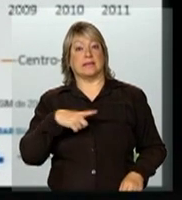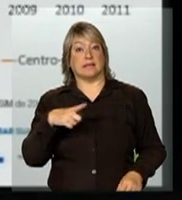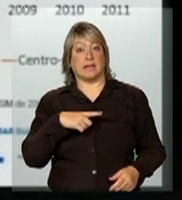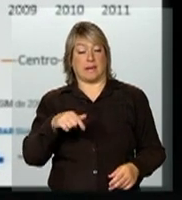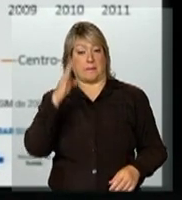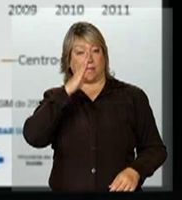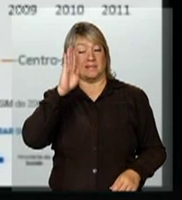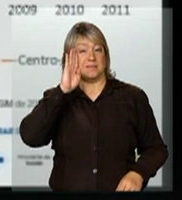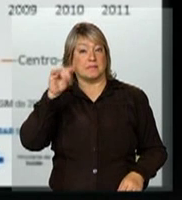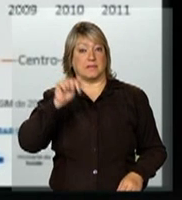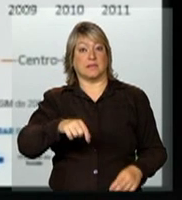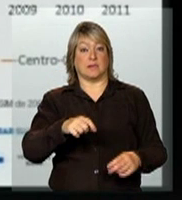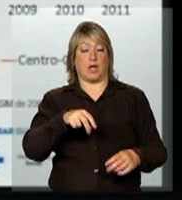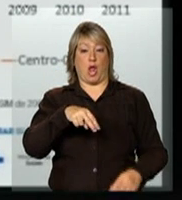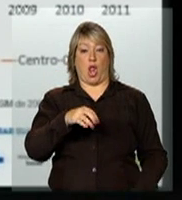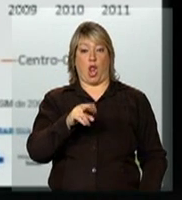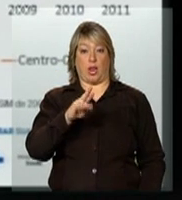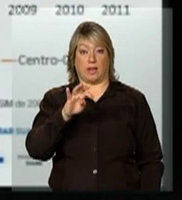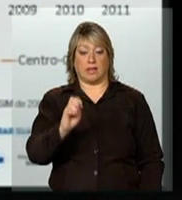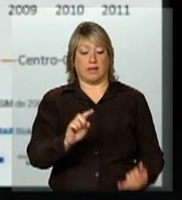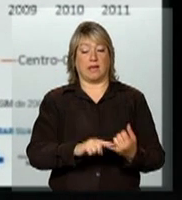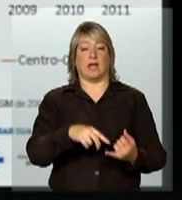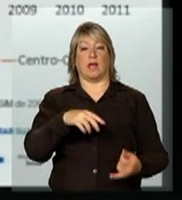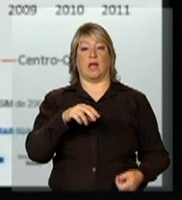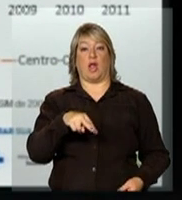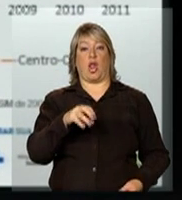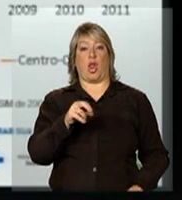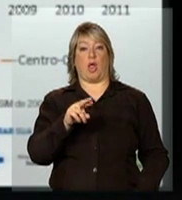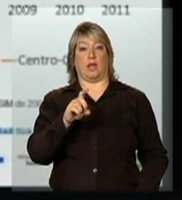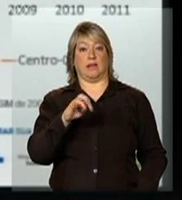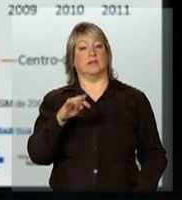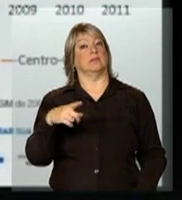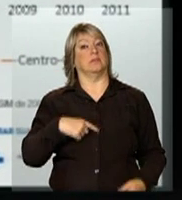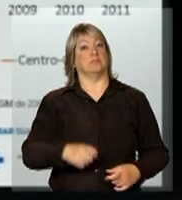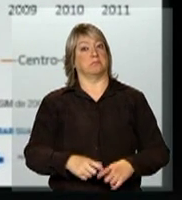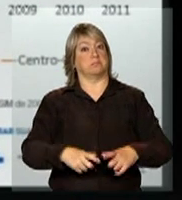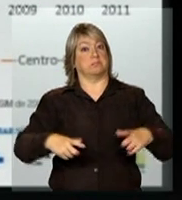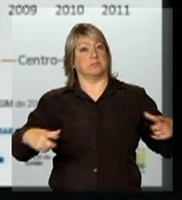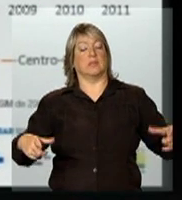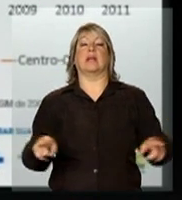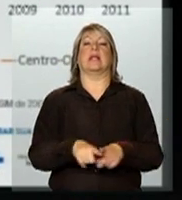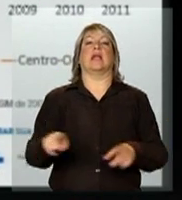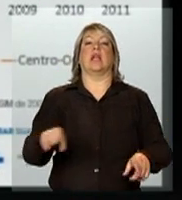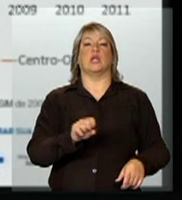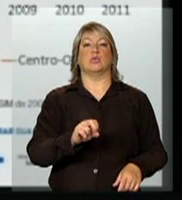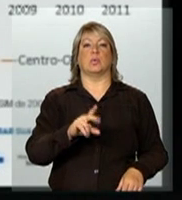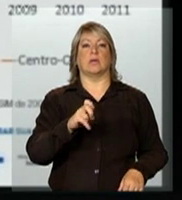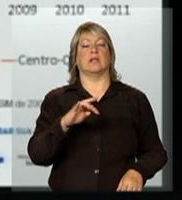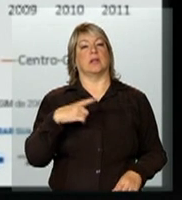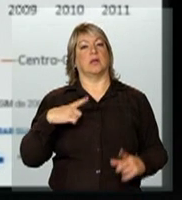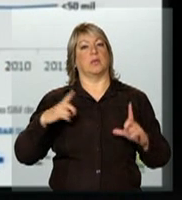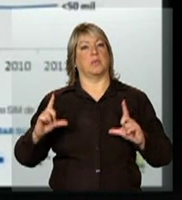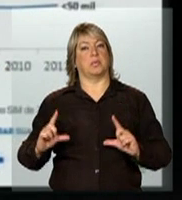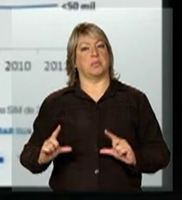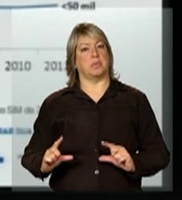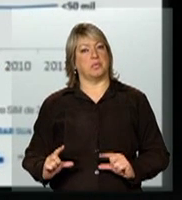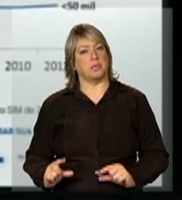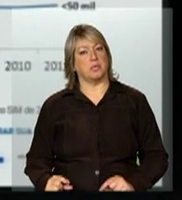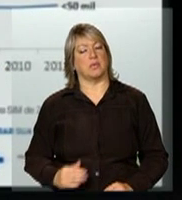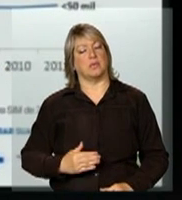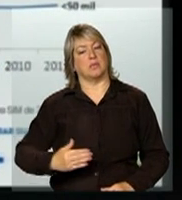principalmente no Norte e no Nordeste, enquanto que no Sudeste essa taxa vem de maneira consistente se reduzindo ao longo do tempo. Pode passar.